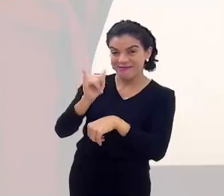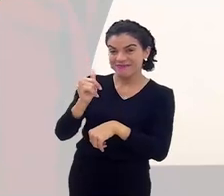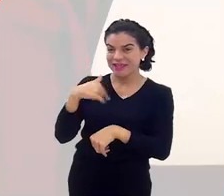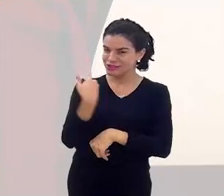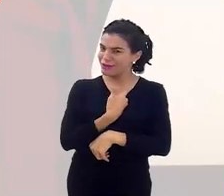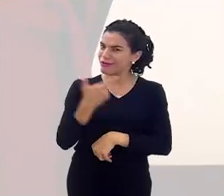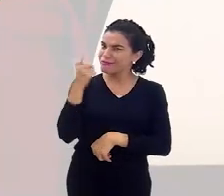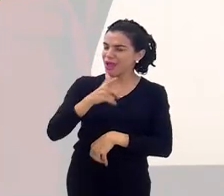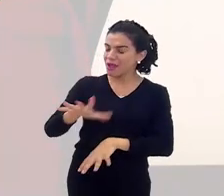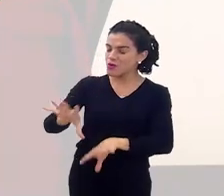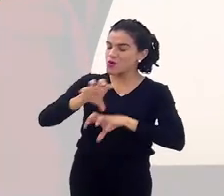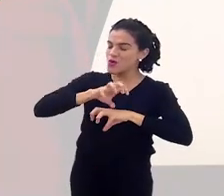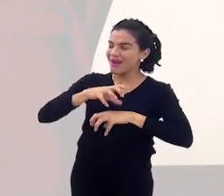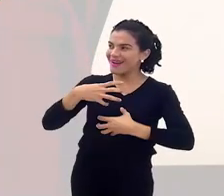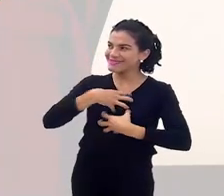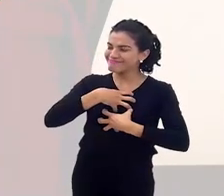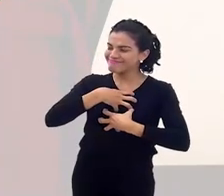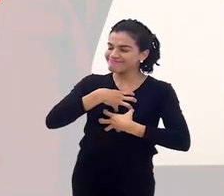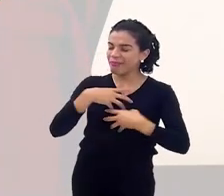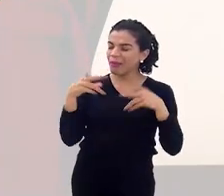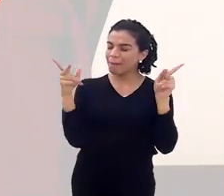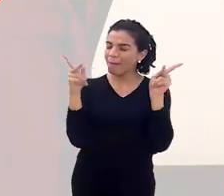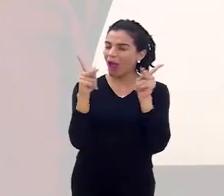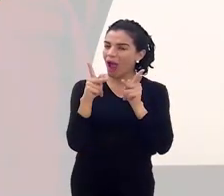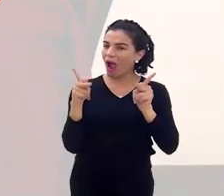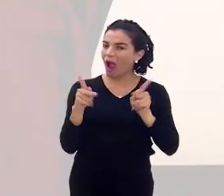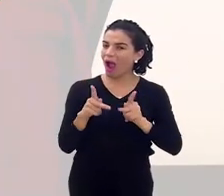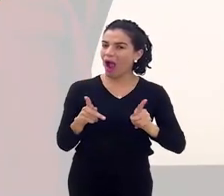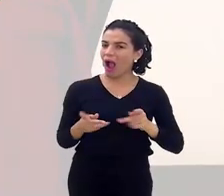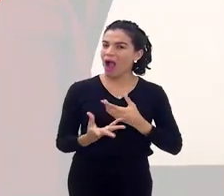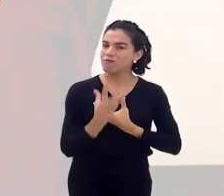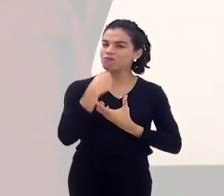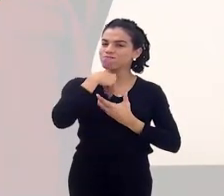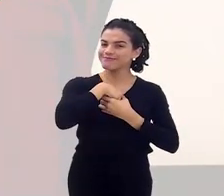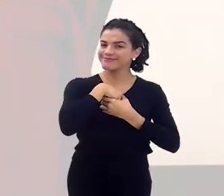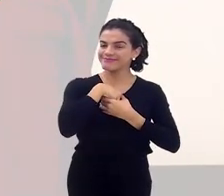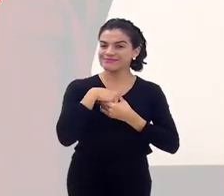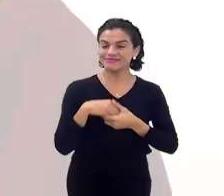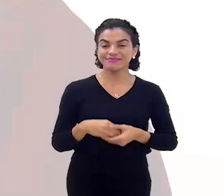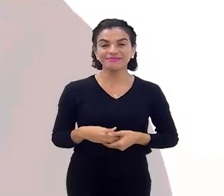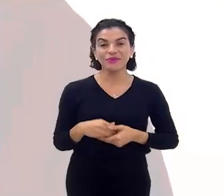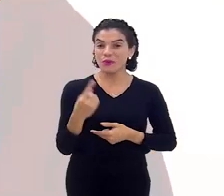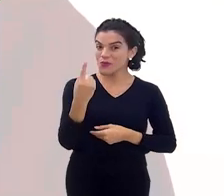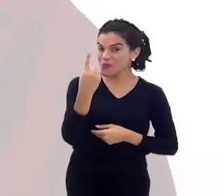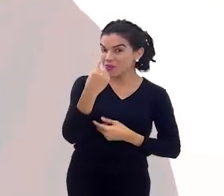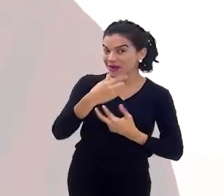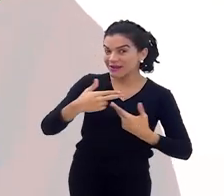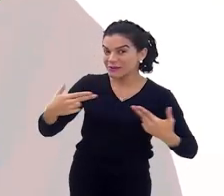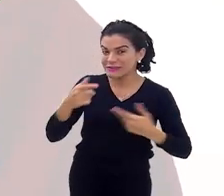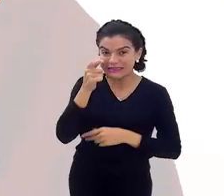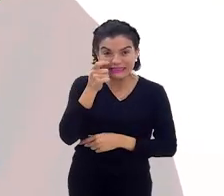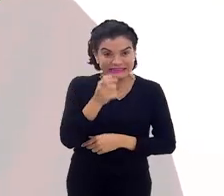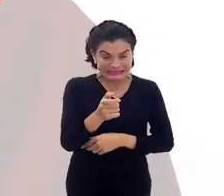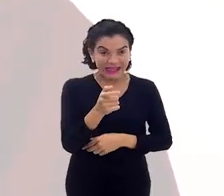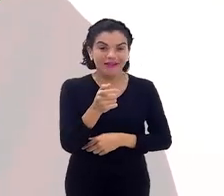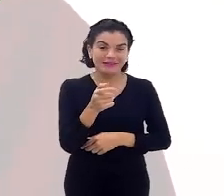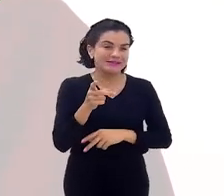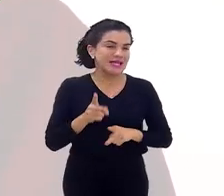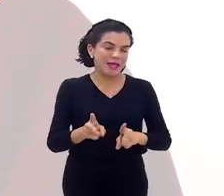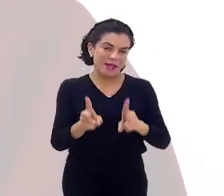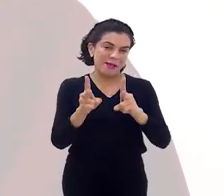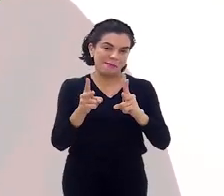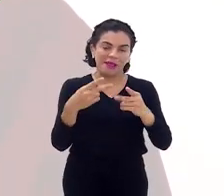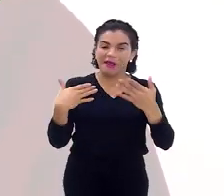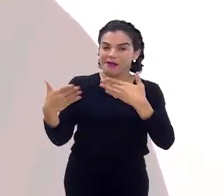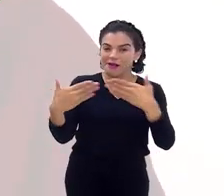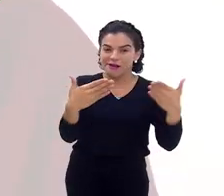a gente consegue sentir essa paz que vocês têm. É uma coisa que a gente fala, é interessante, uma coisa que